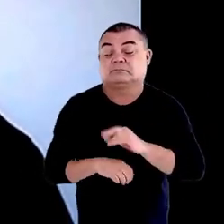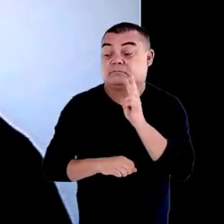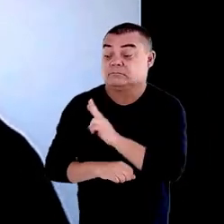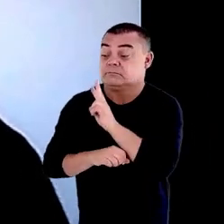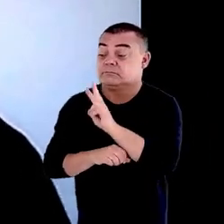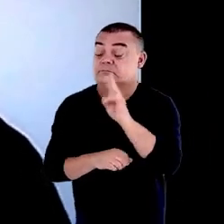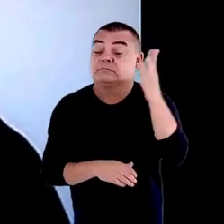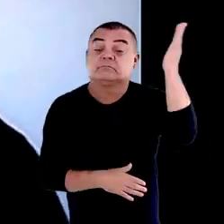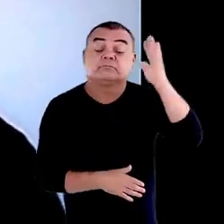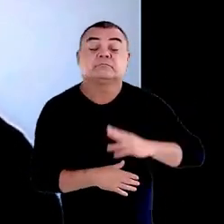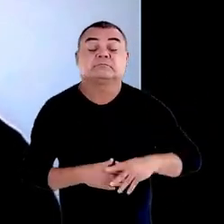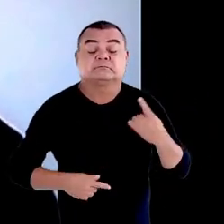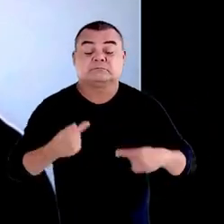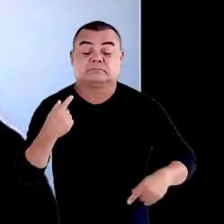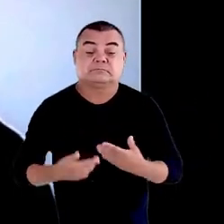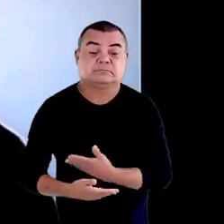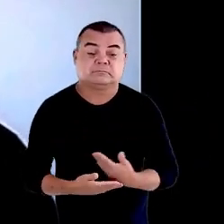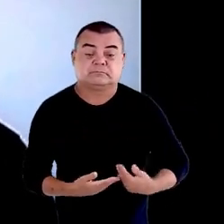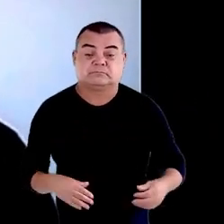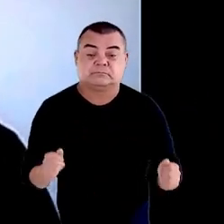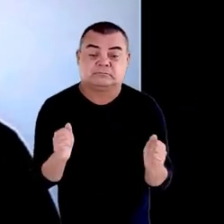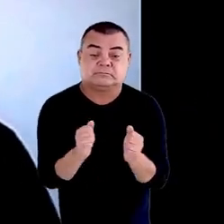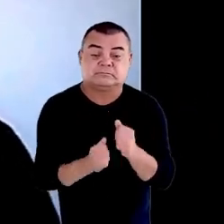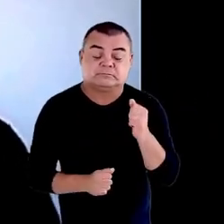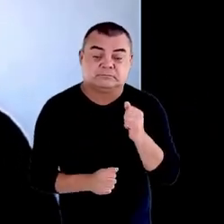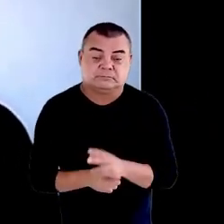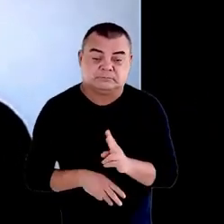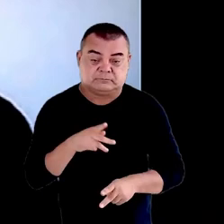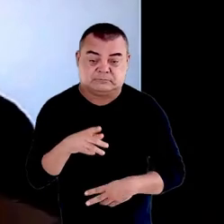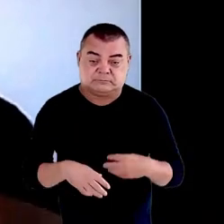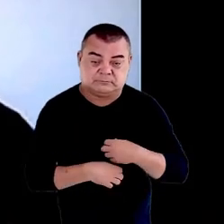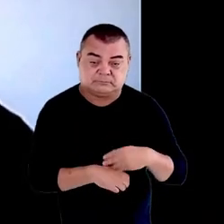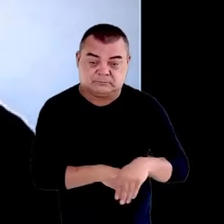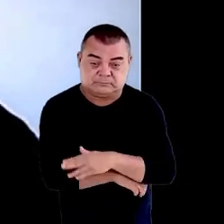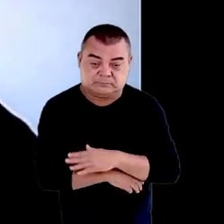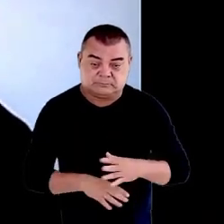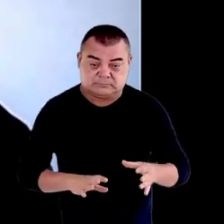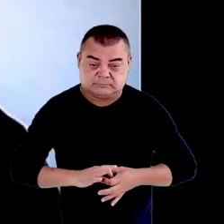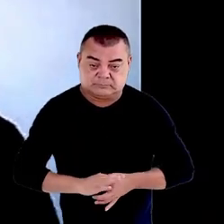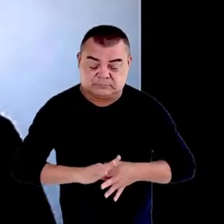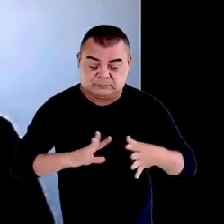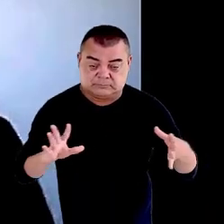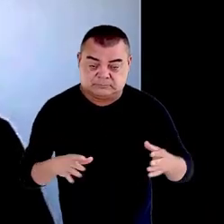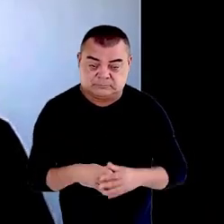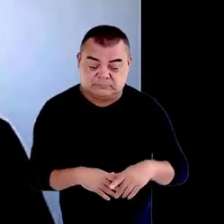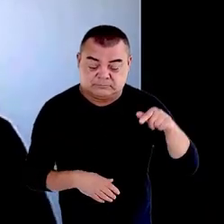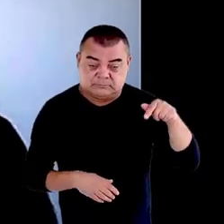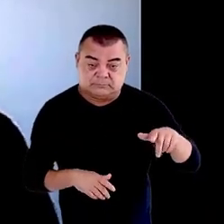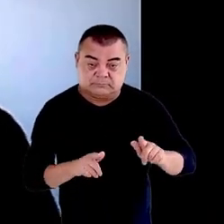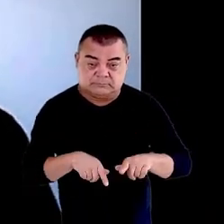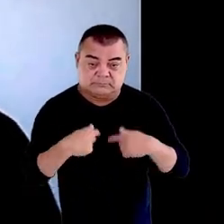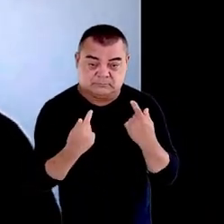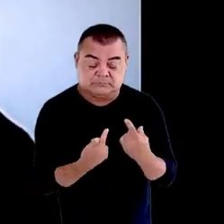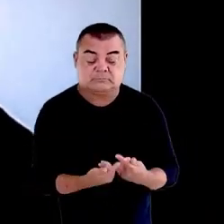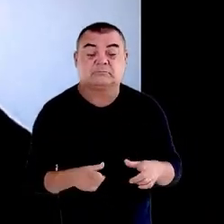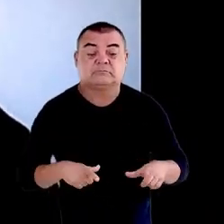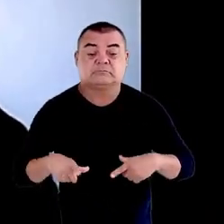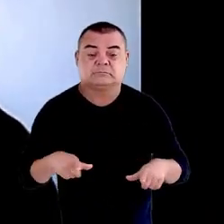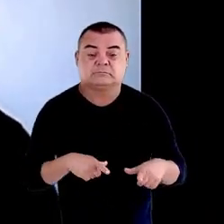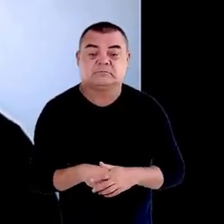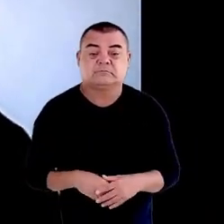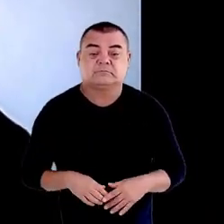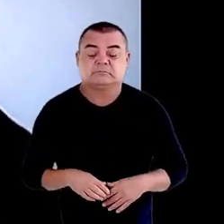Brasileiro de Políticas Públicas com a População em Situação de Rua à disposição desse grupo de trabalho na